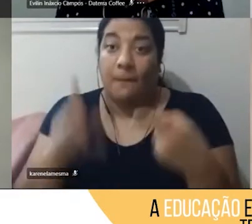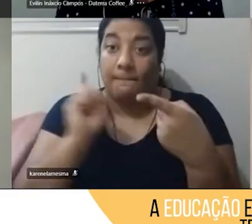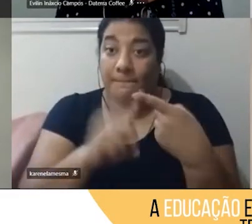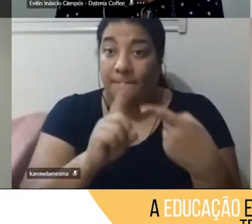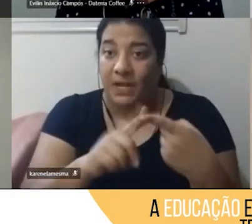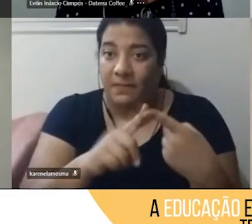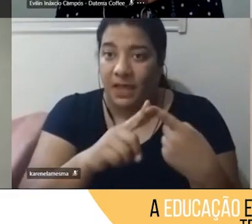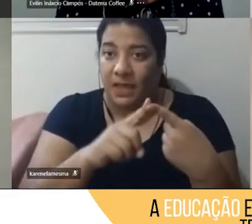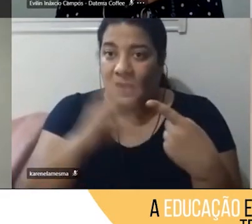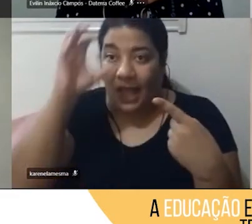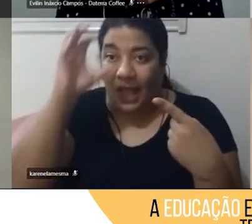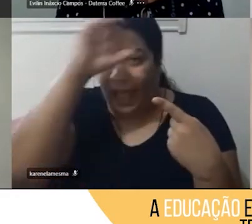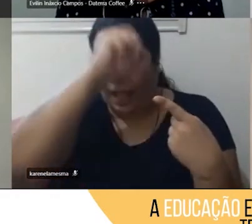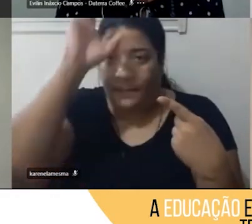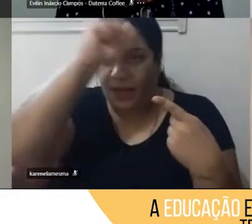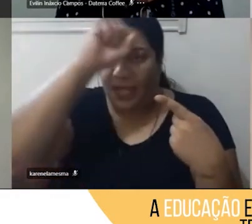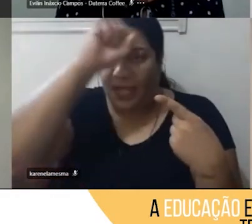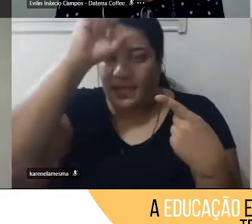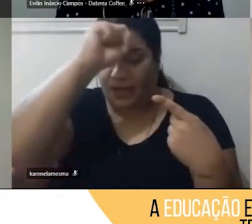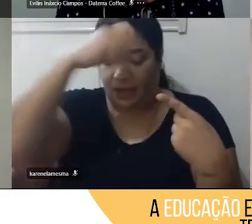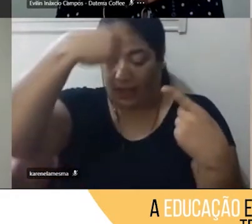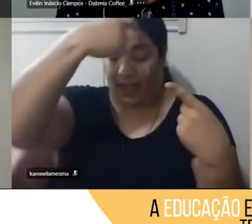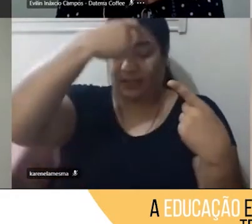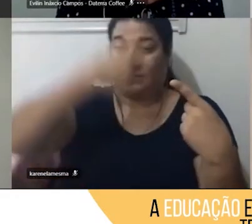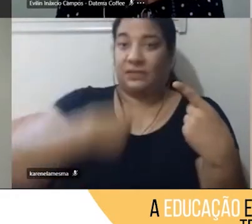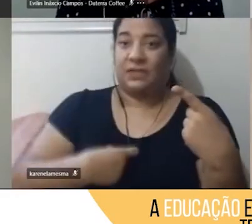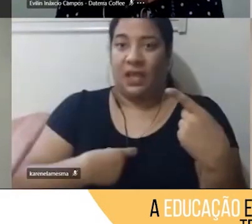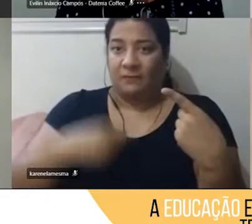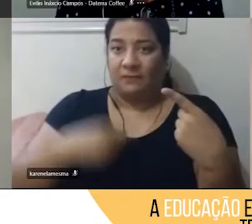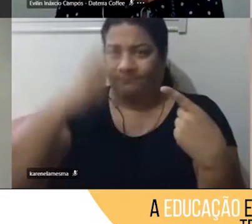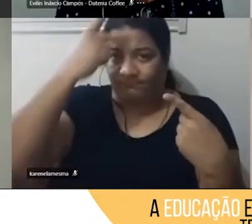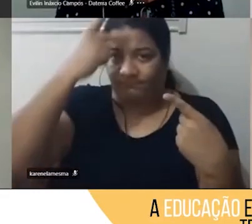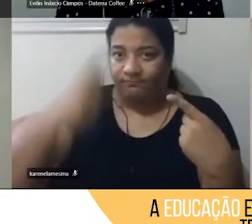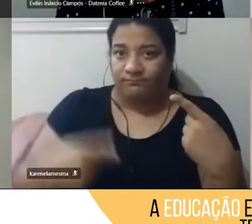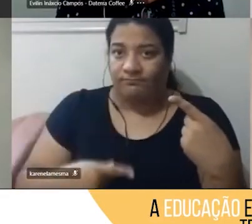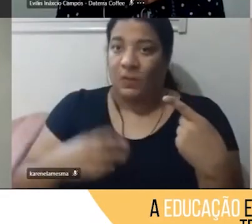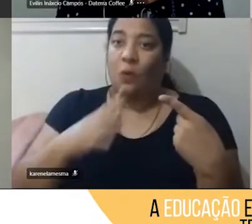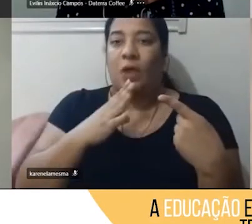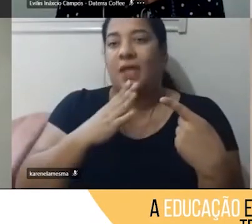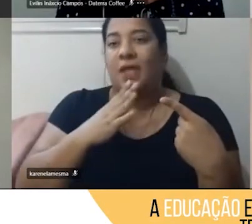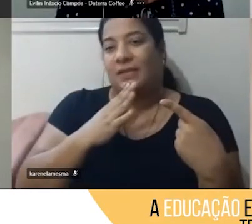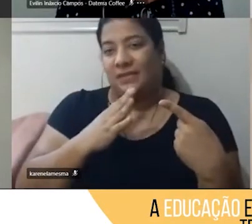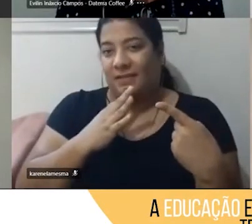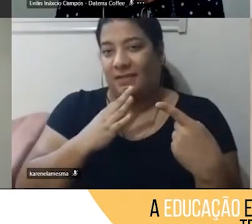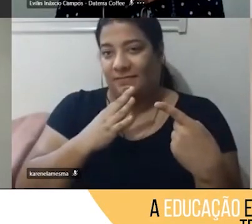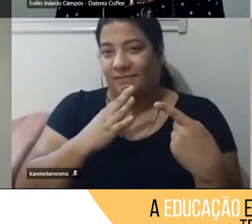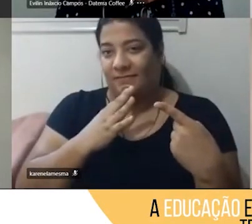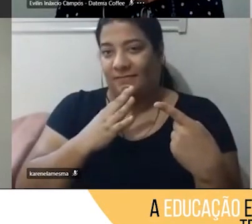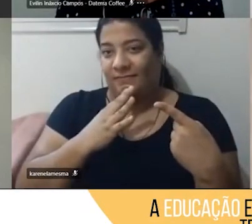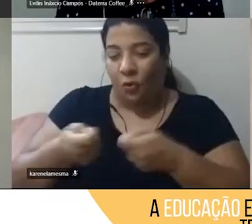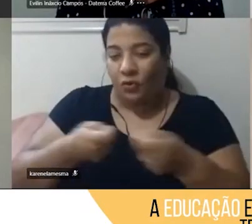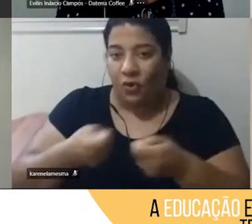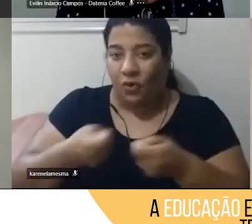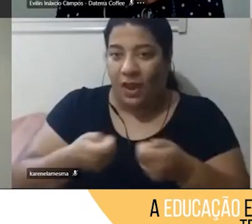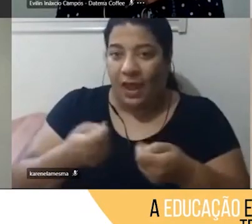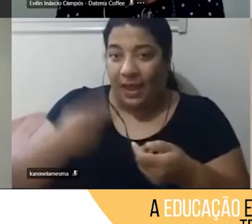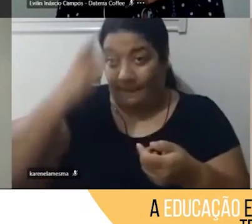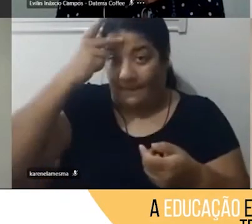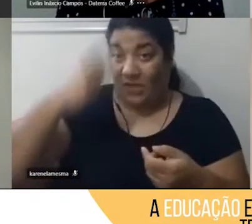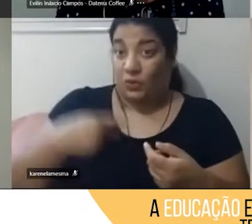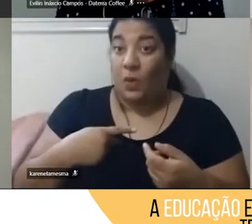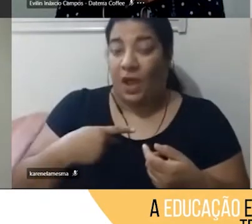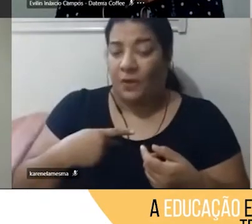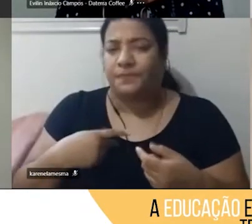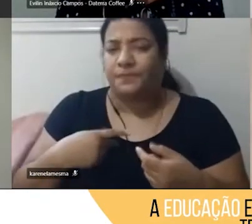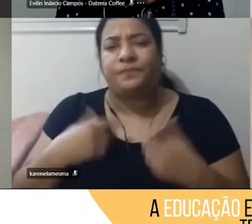a ser. Onde a gente trabalha, o autoconhecimento e a autorregulação. Como a gente está falando disso, nós